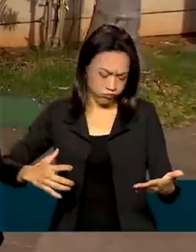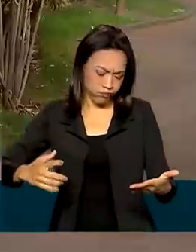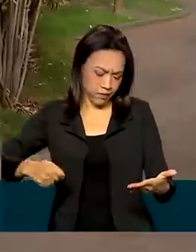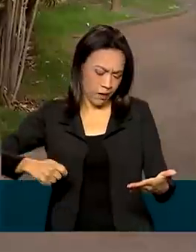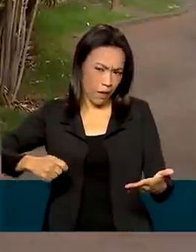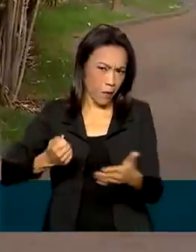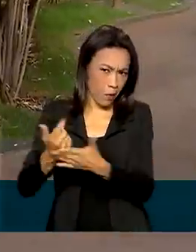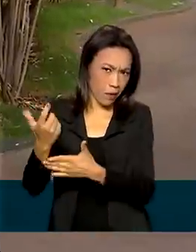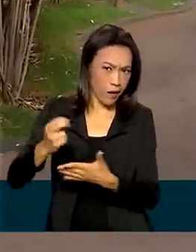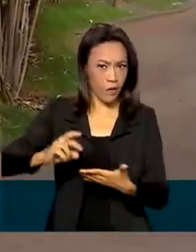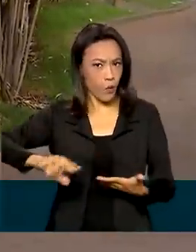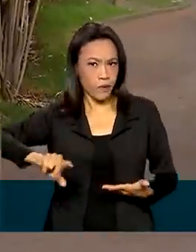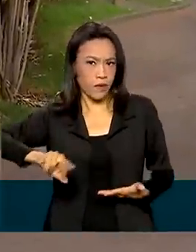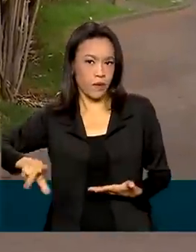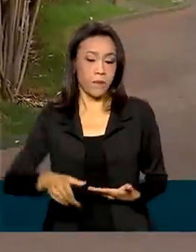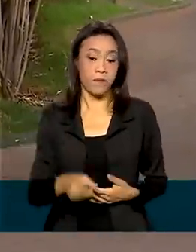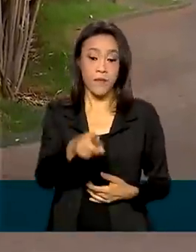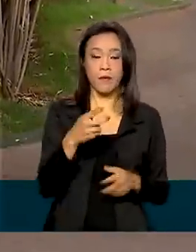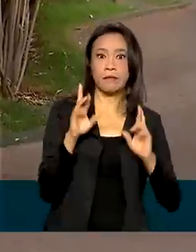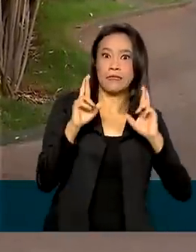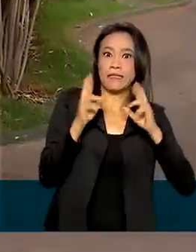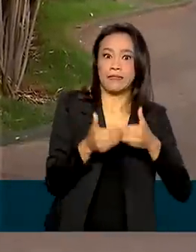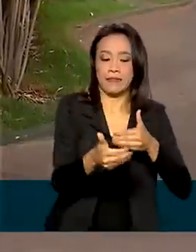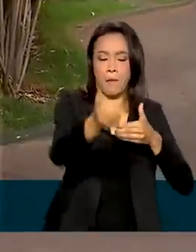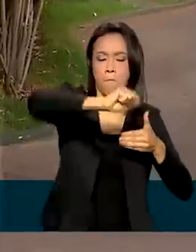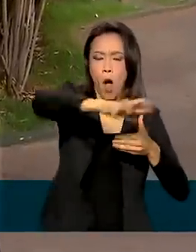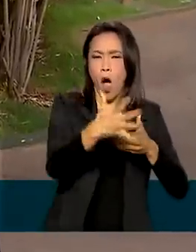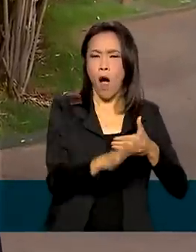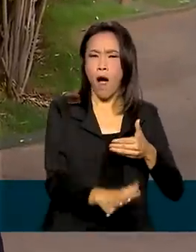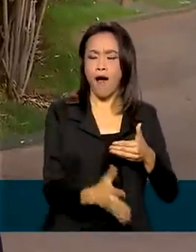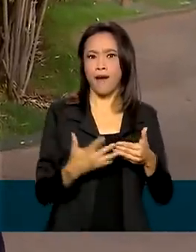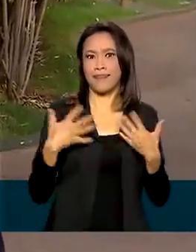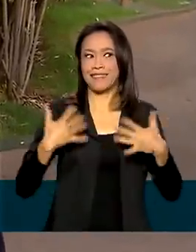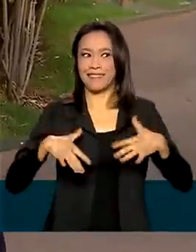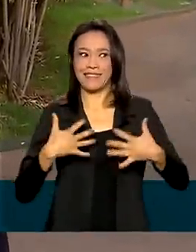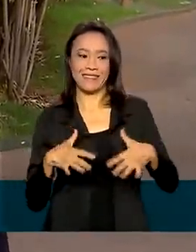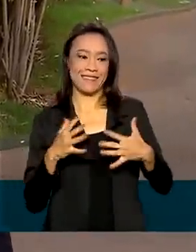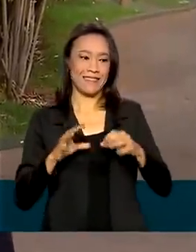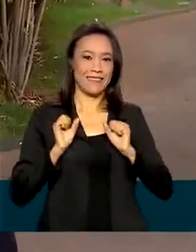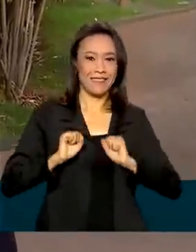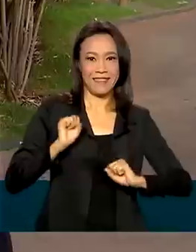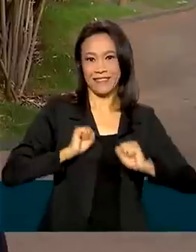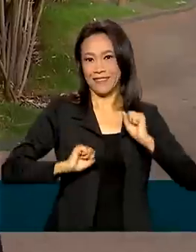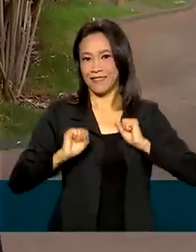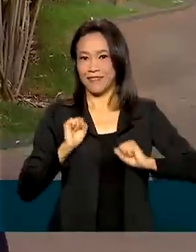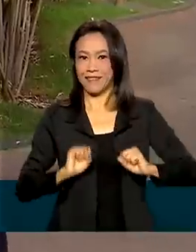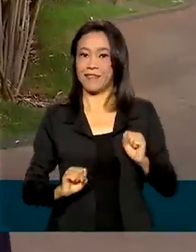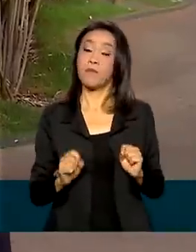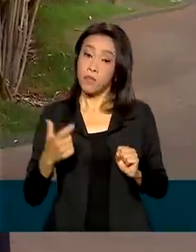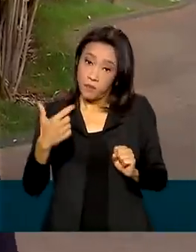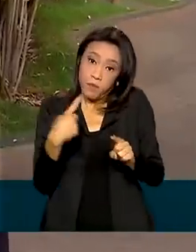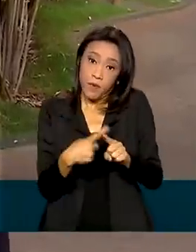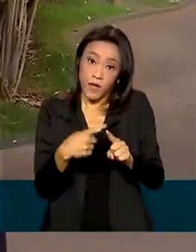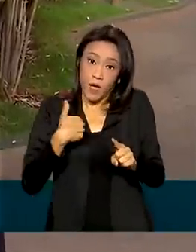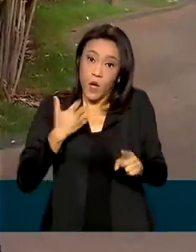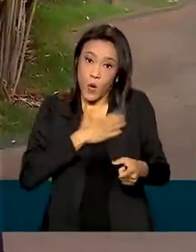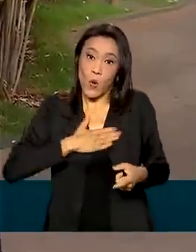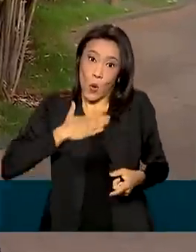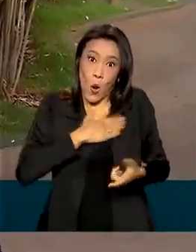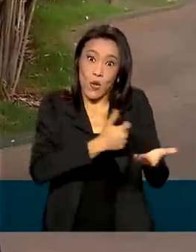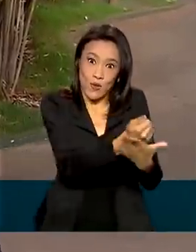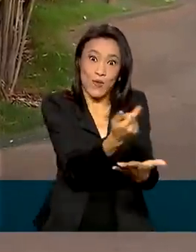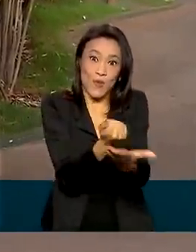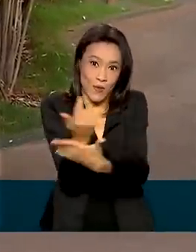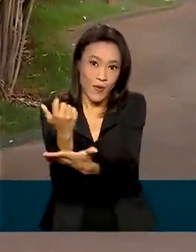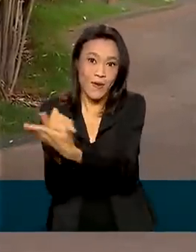ou não. Minha expectativa para a Black Friday este ano está muito alta, tanto porque eu vendo e porque eu também gosto de consumir